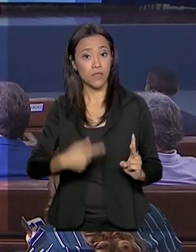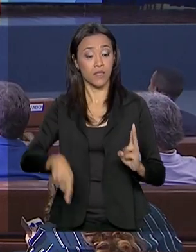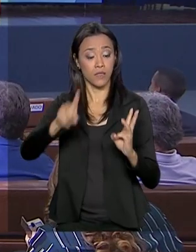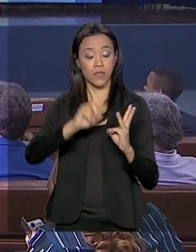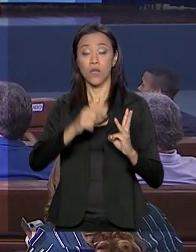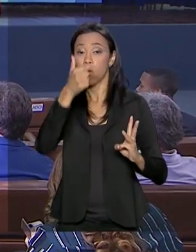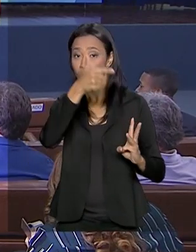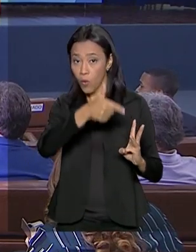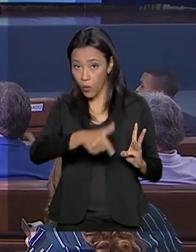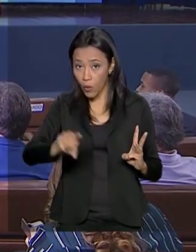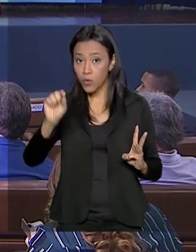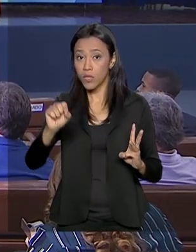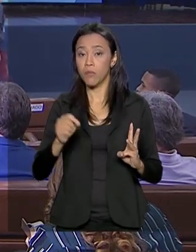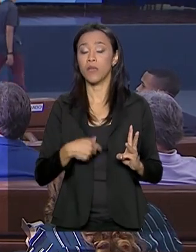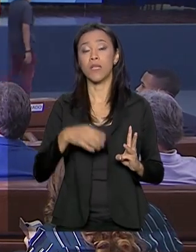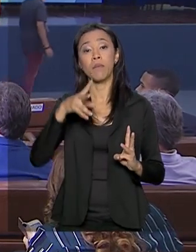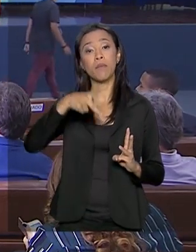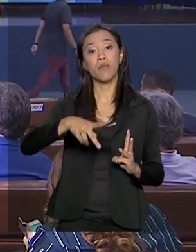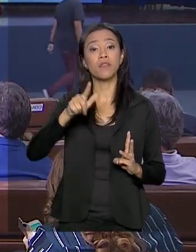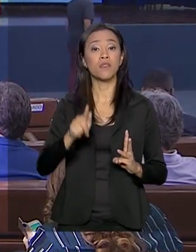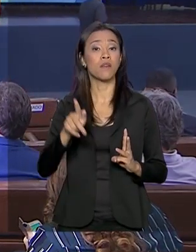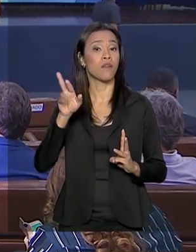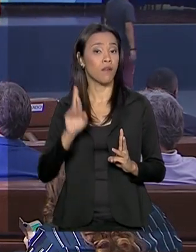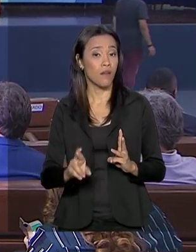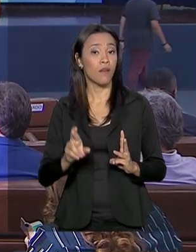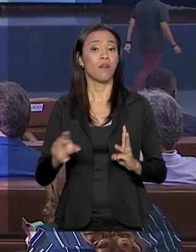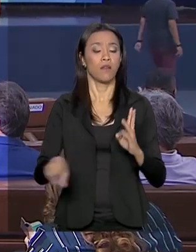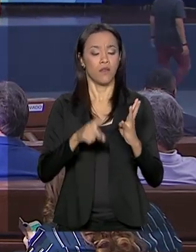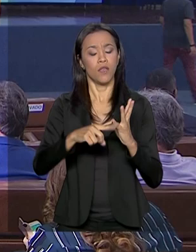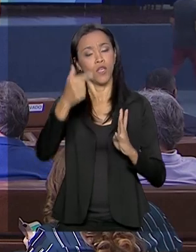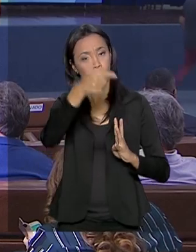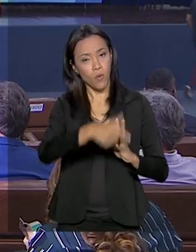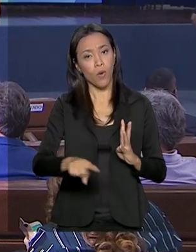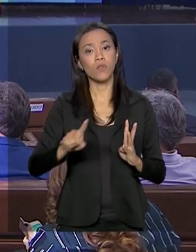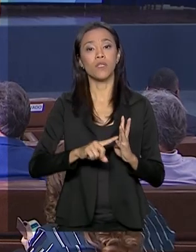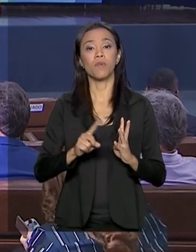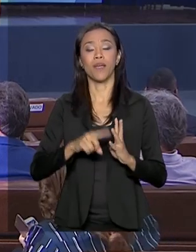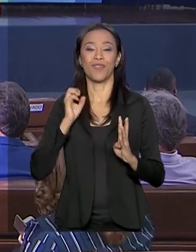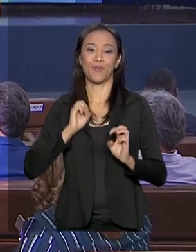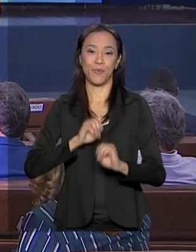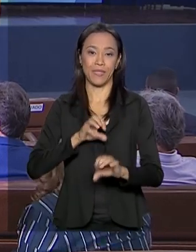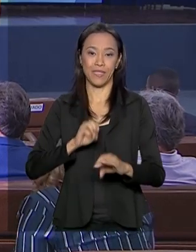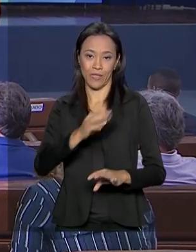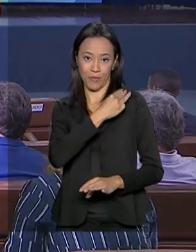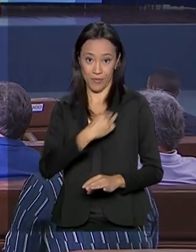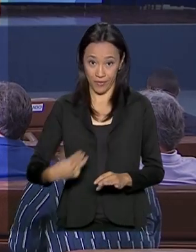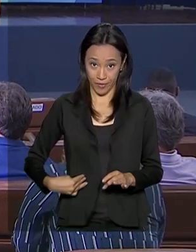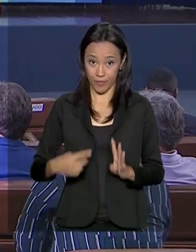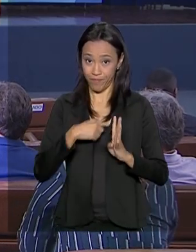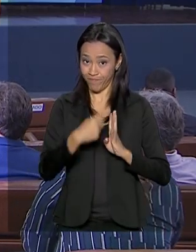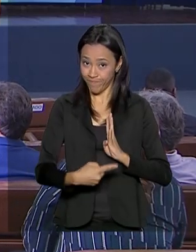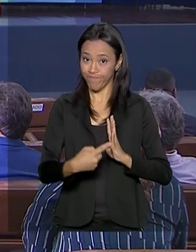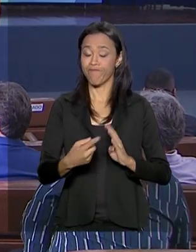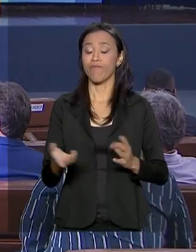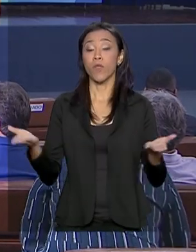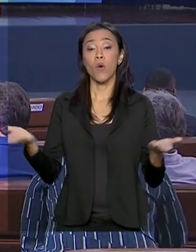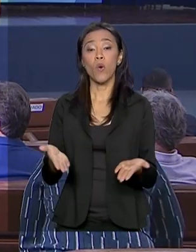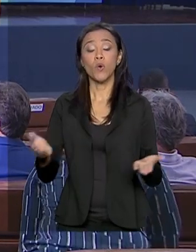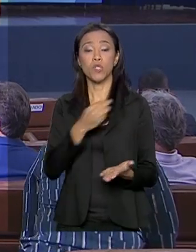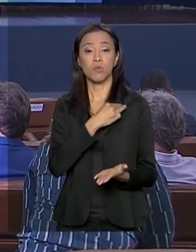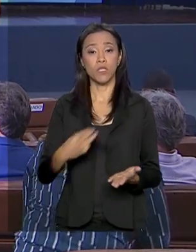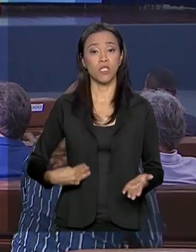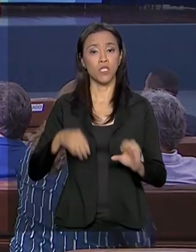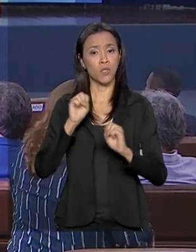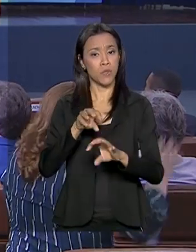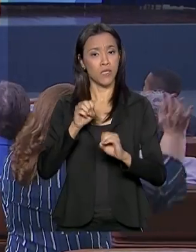Wagner Rosário, da Controladoria Geral da União e Abraham Ventralbe, da Educação. E hoje, o ministro da Educação anuncia o